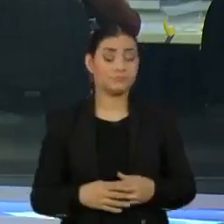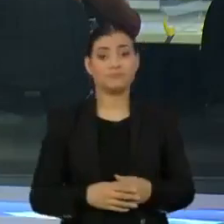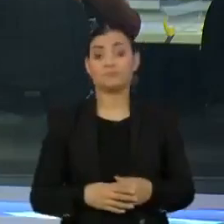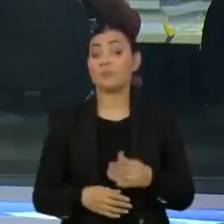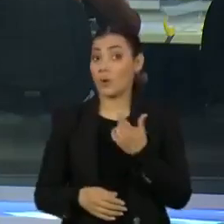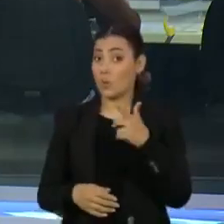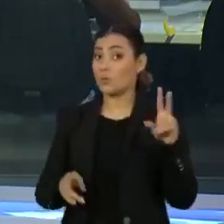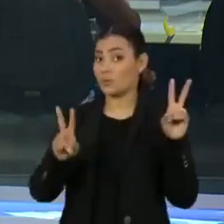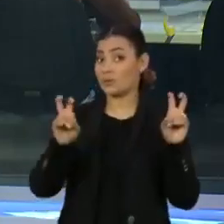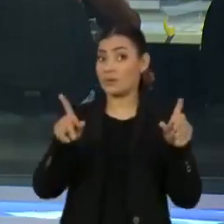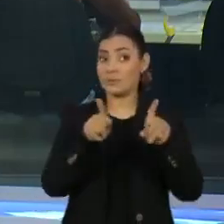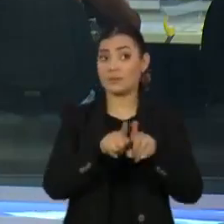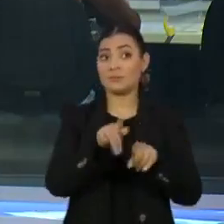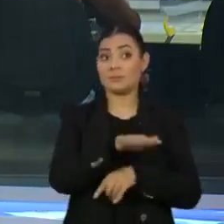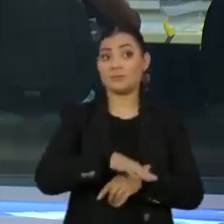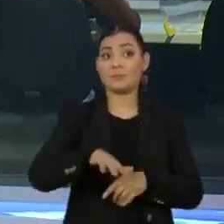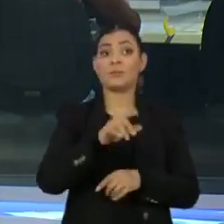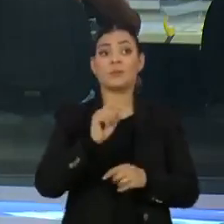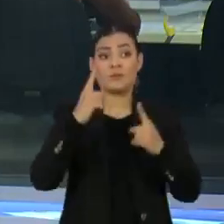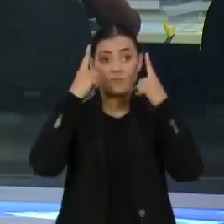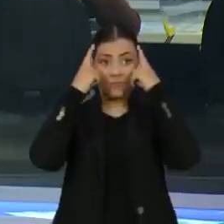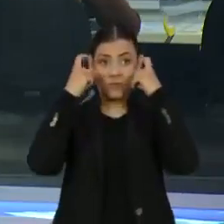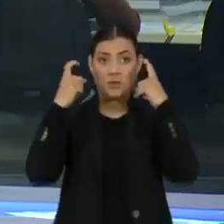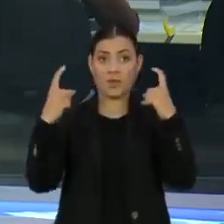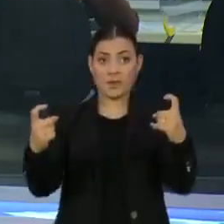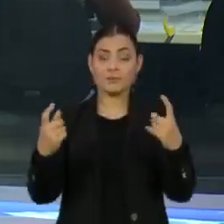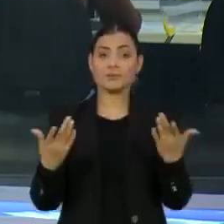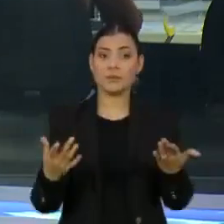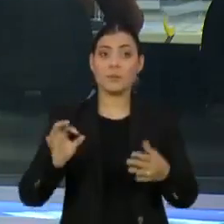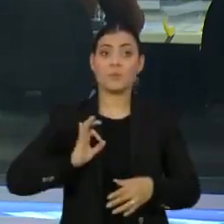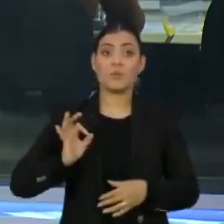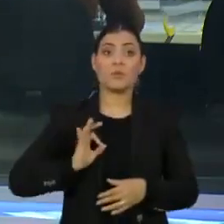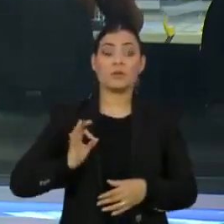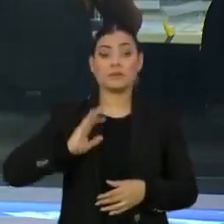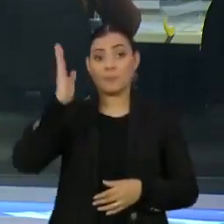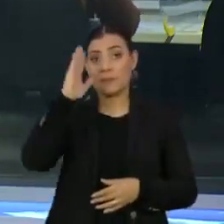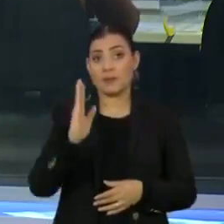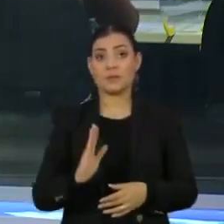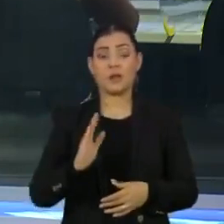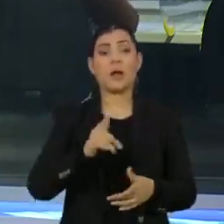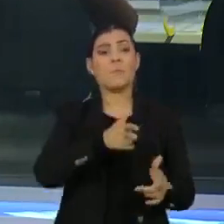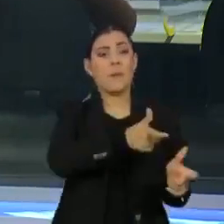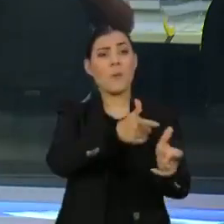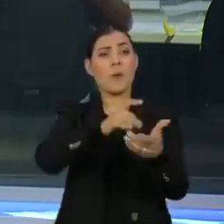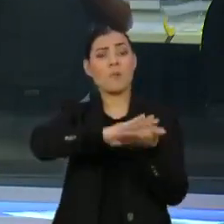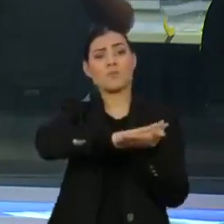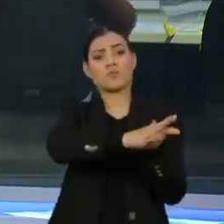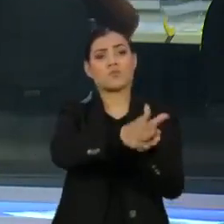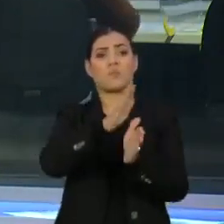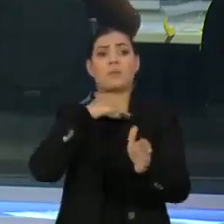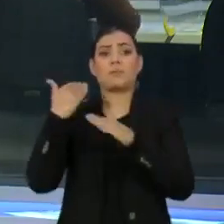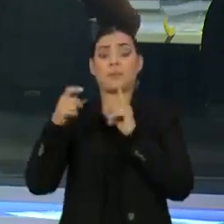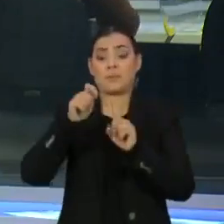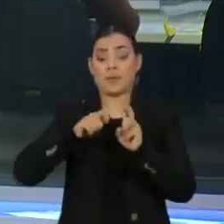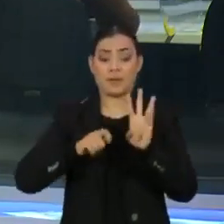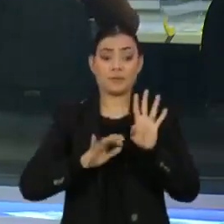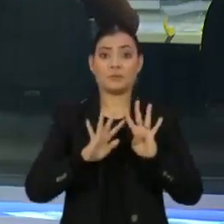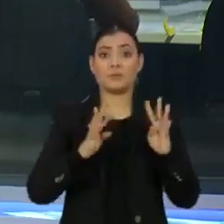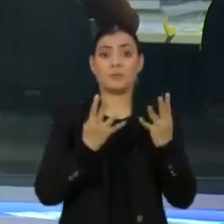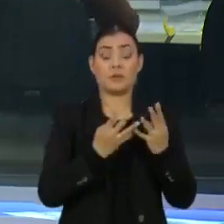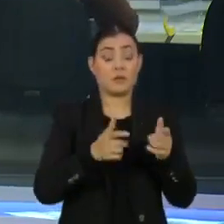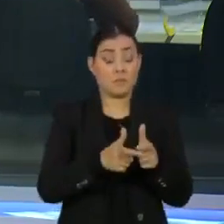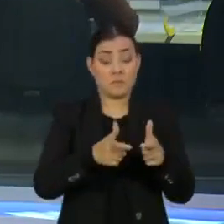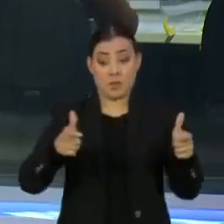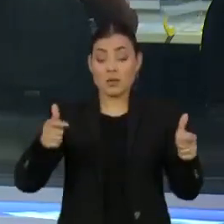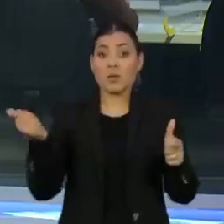Trato da pandemia pelo viés da violência. As polícias brasileiras mataram mais nos meses de pandemia. O número é o mais